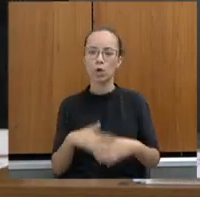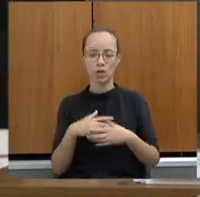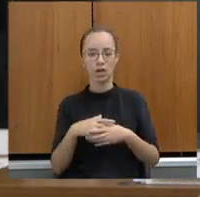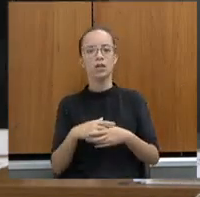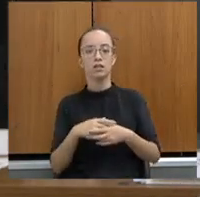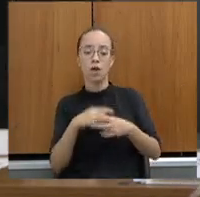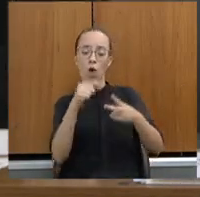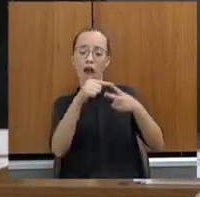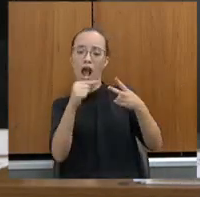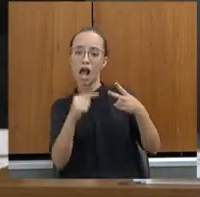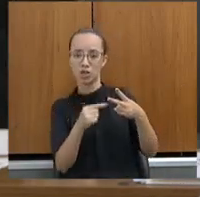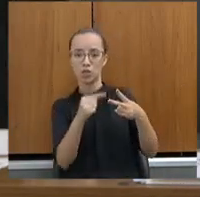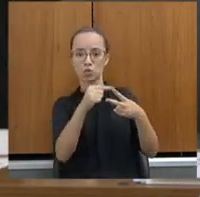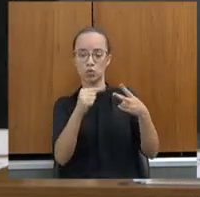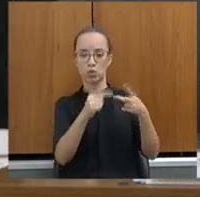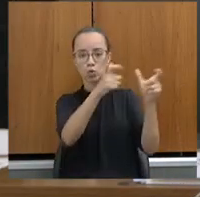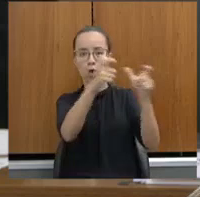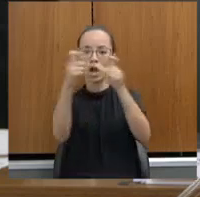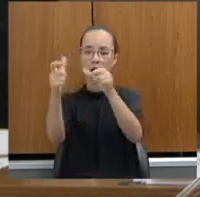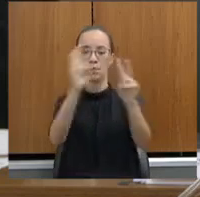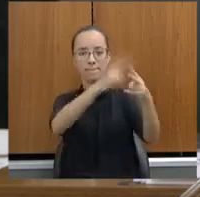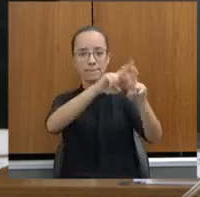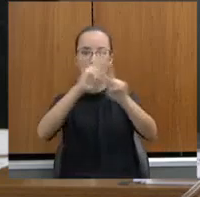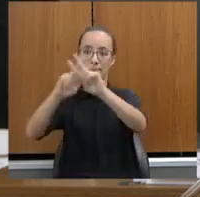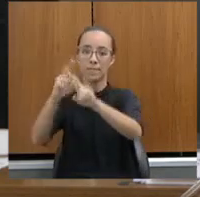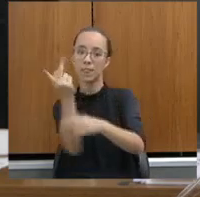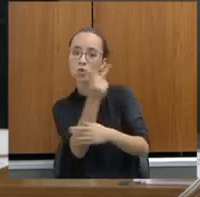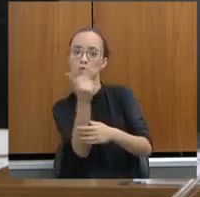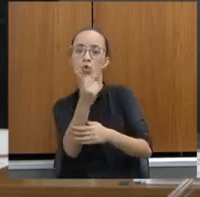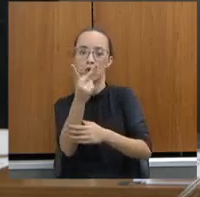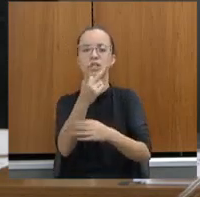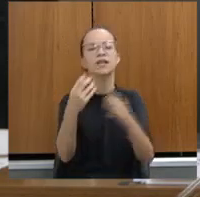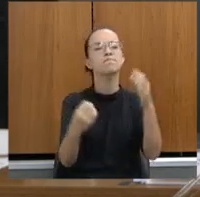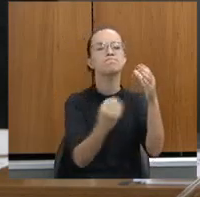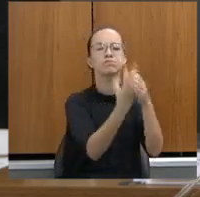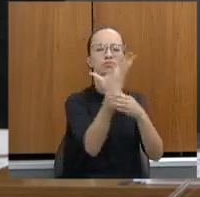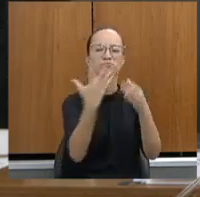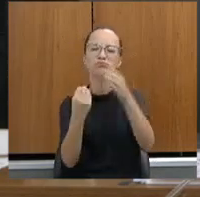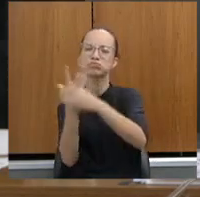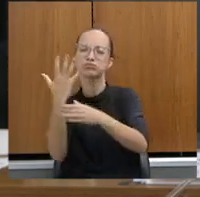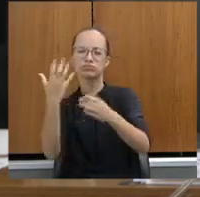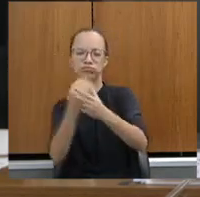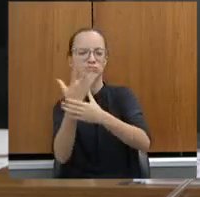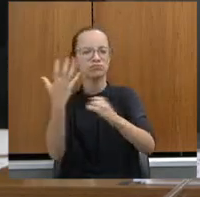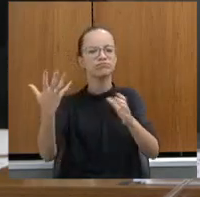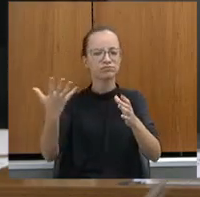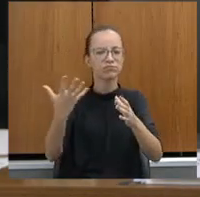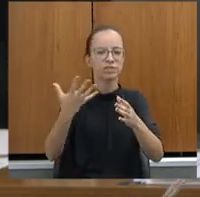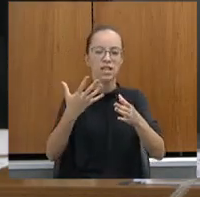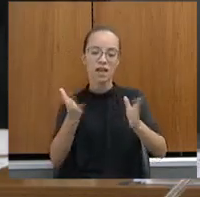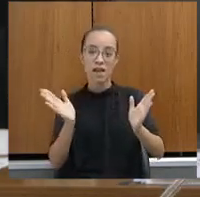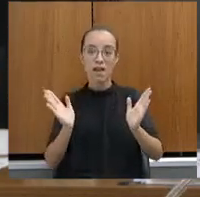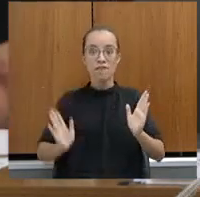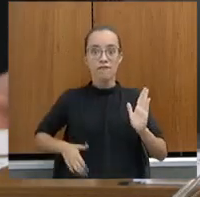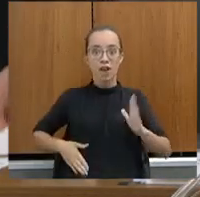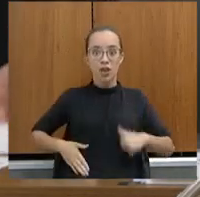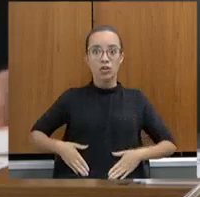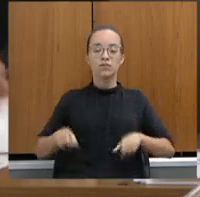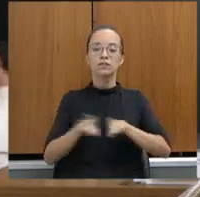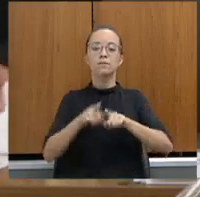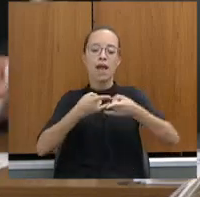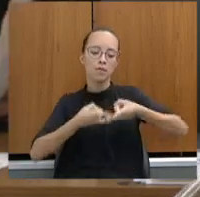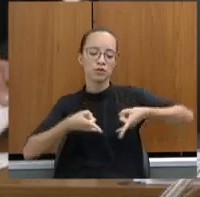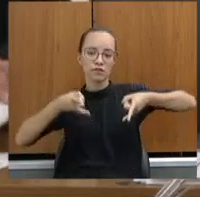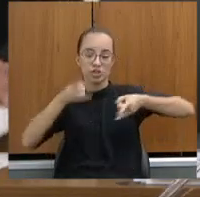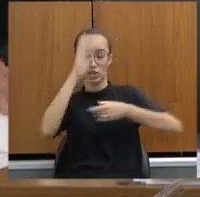penitenciárias femininas que a gente tem aqui em Minas já estão produzindo em larga escala absorvente e fraudões para distribuições gratuitas